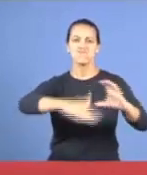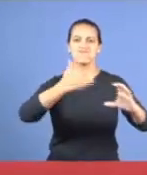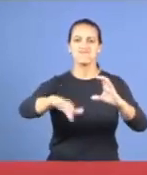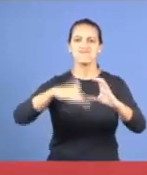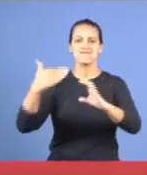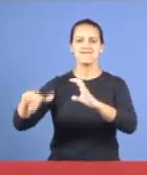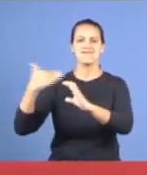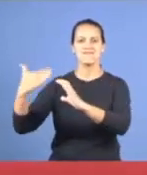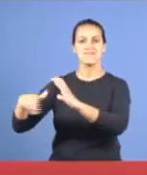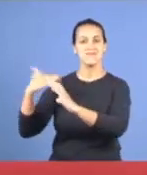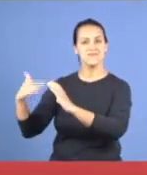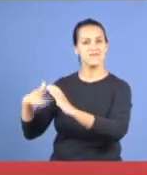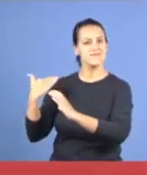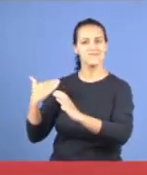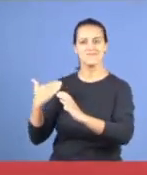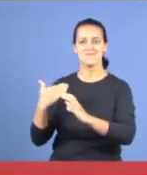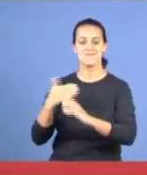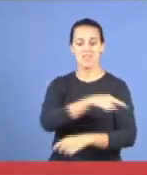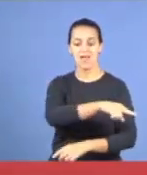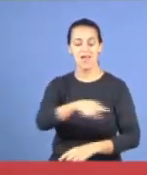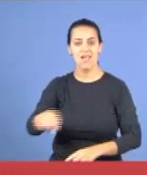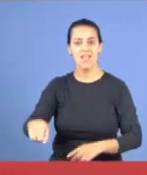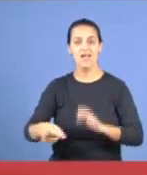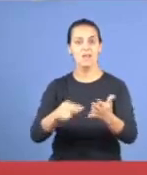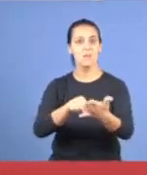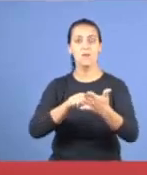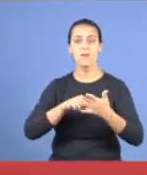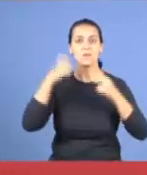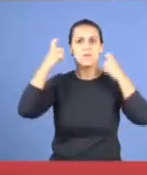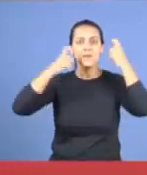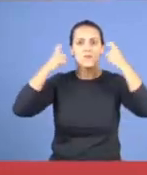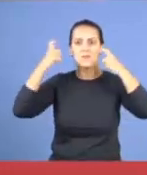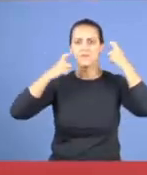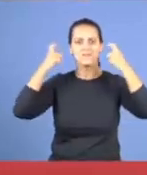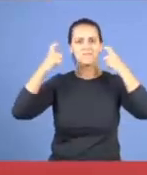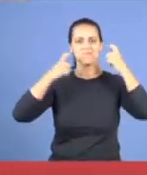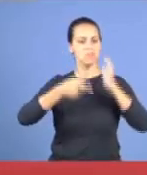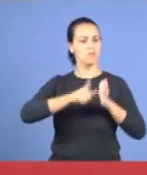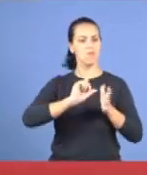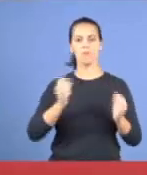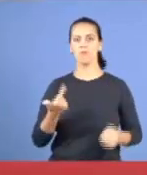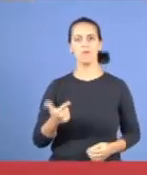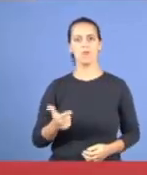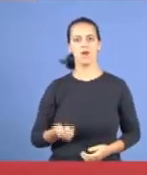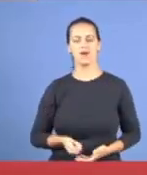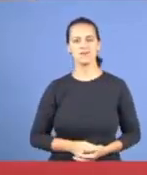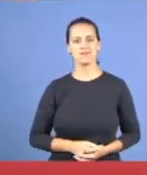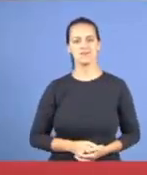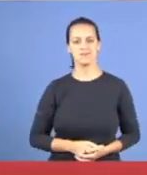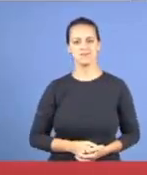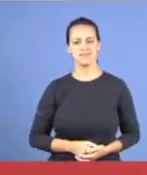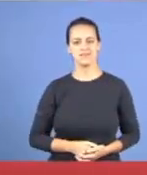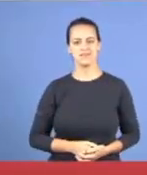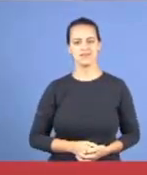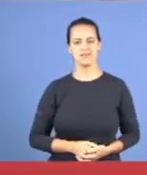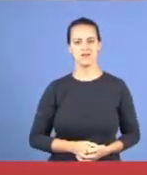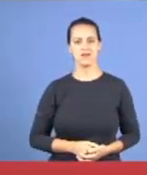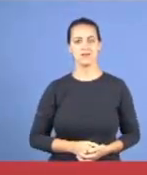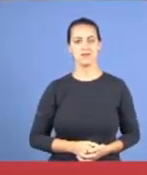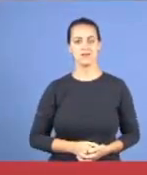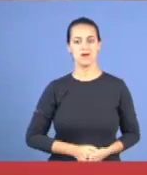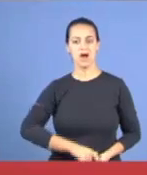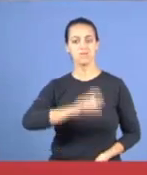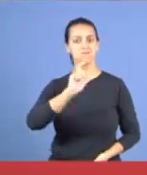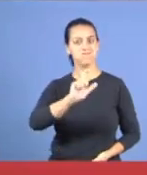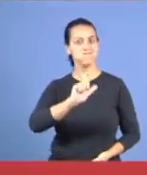preocupações, que, os irmãos não tinham antes, eu, eu trouxe isso aqui, só chegou num dia, eu já tinha,